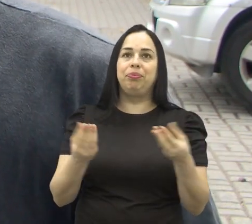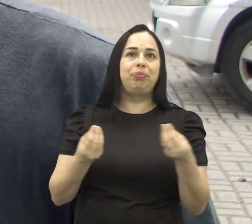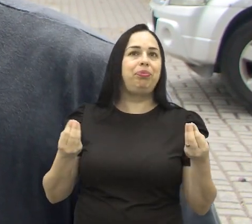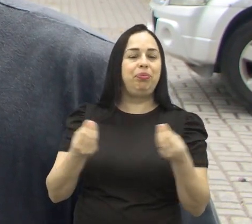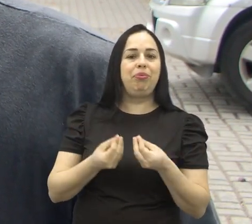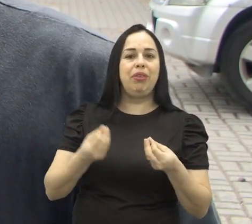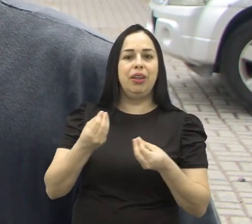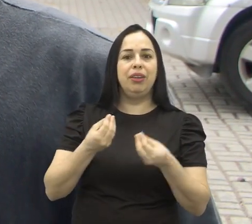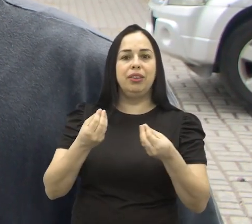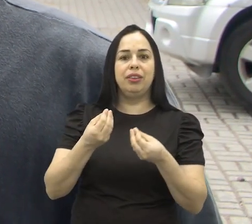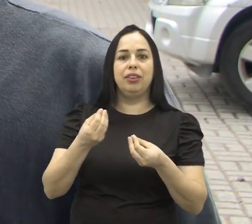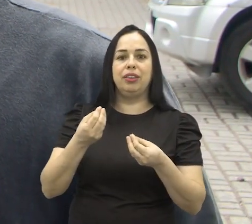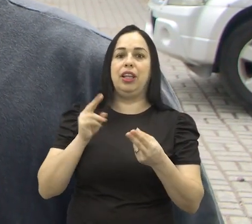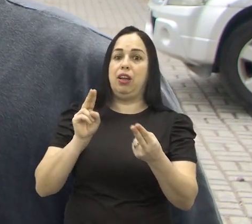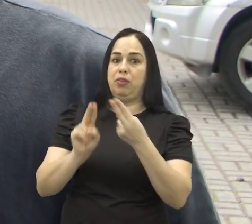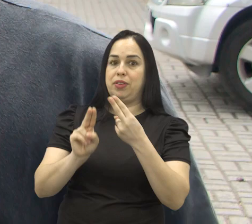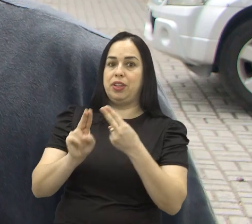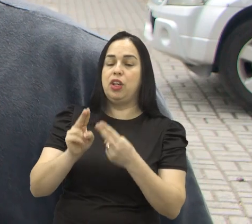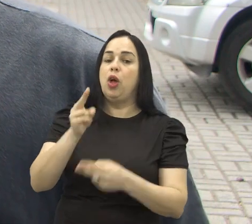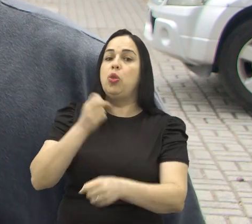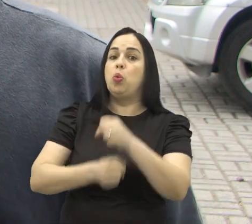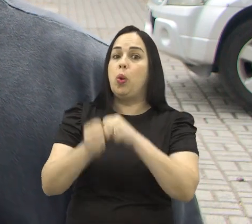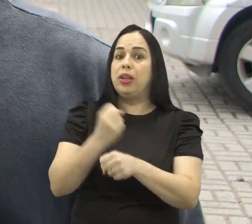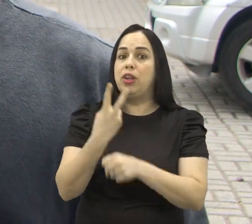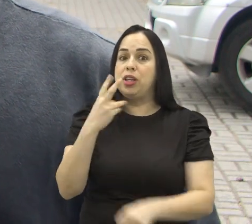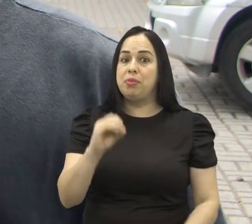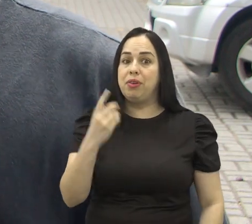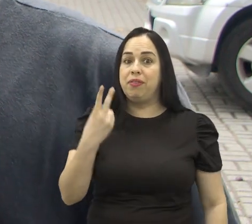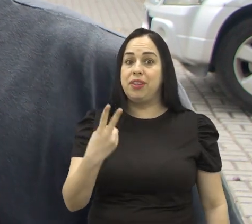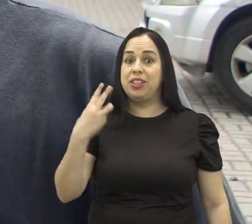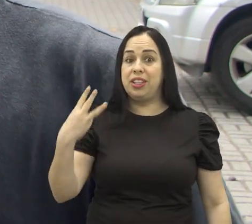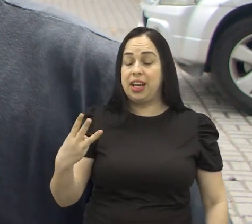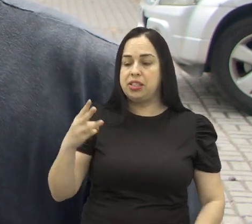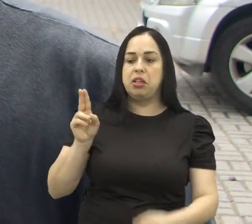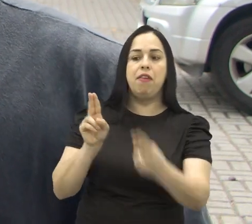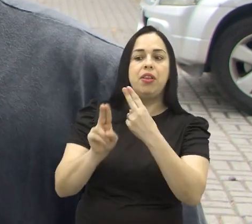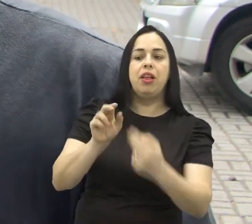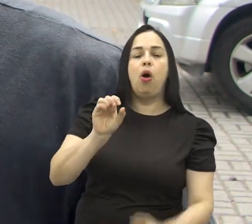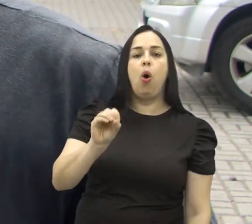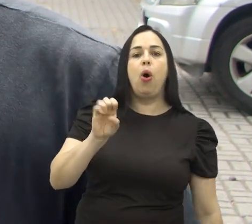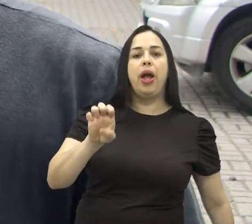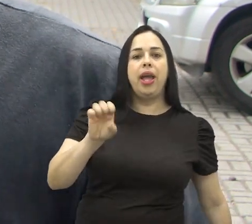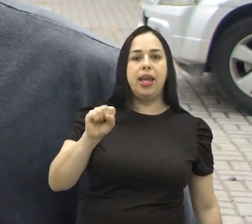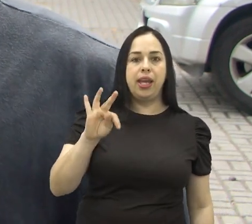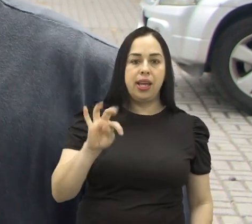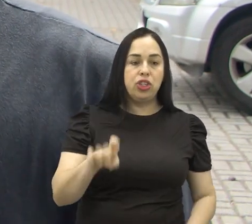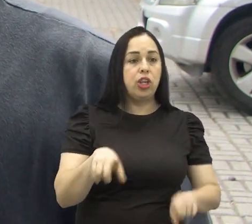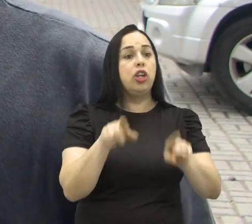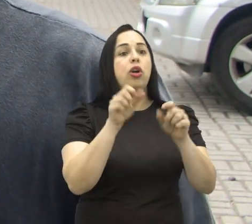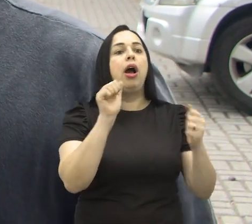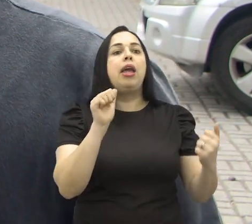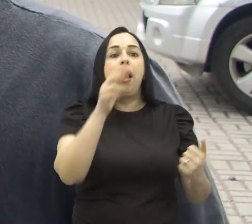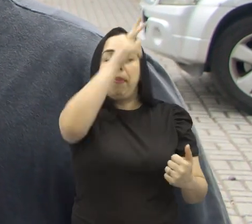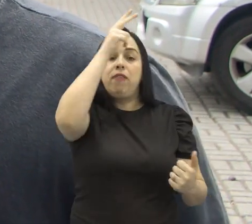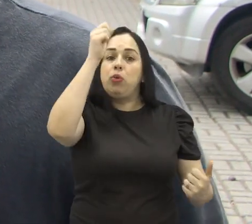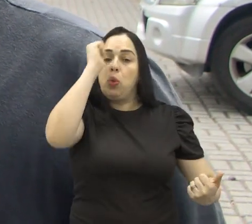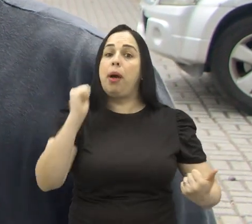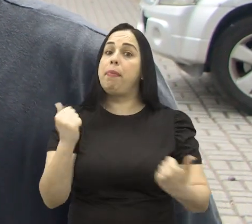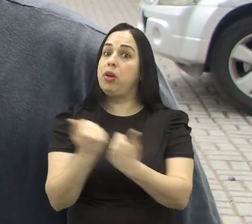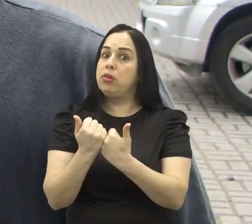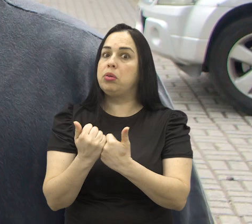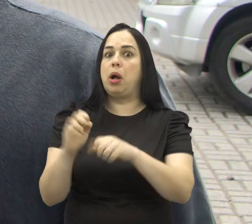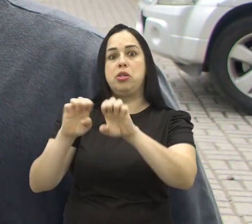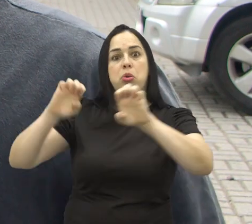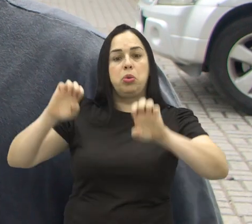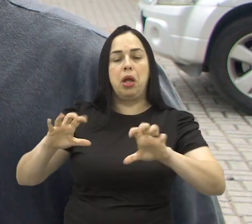foi em vias públicas, foi em 2023, na Via Oeste, com o apoio da prefeitura, já muito mais estruturada, e juntando aí